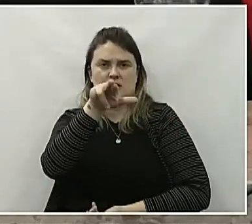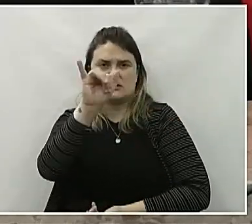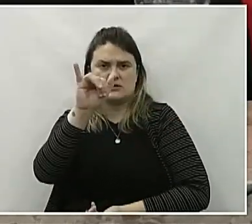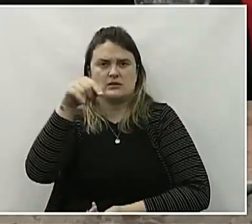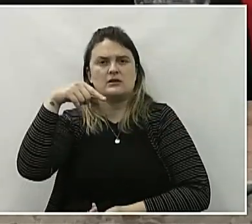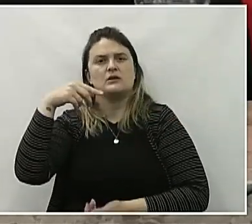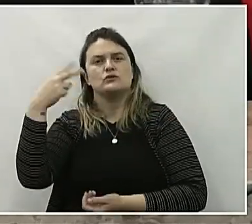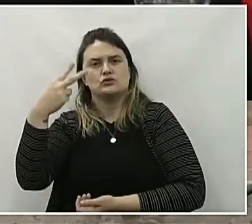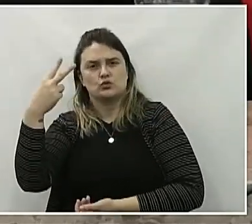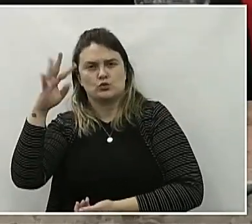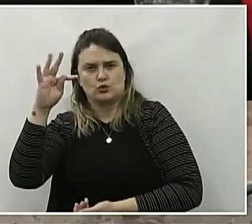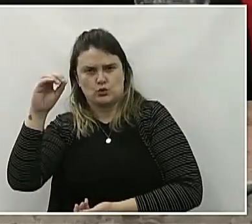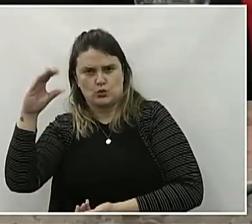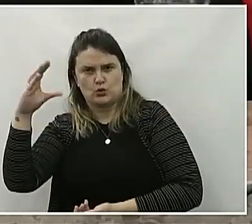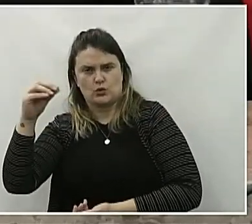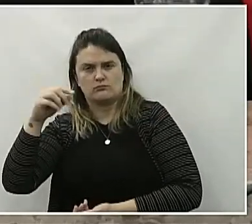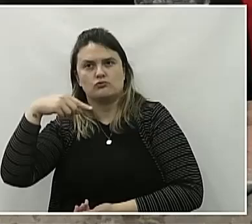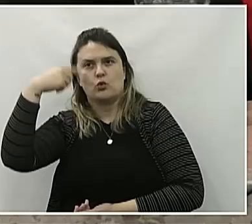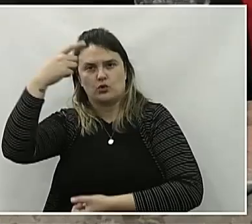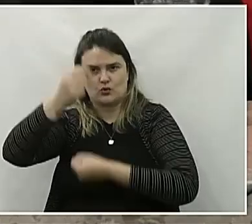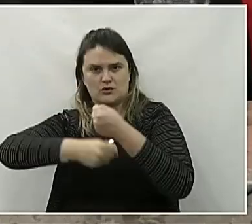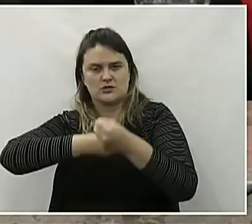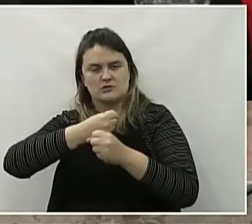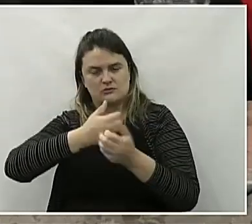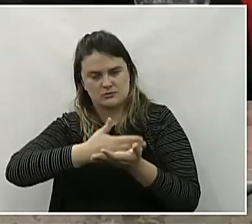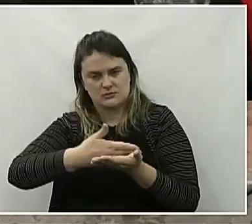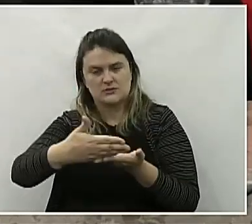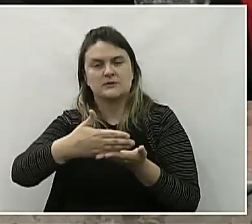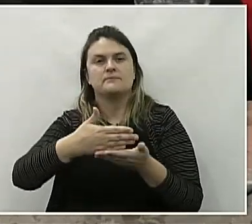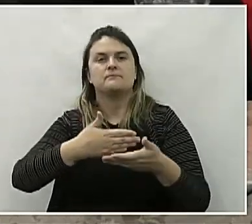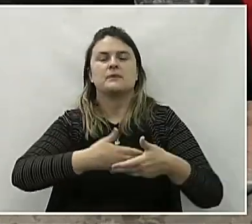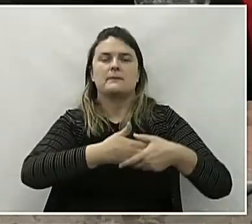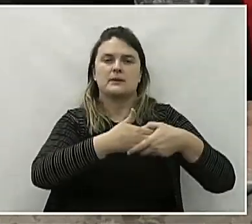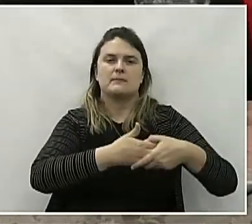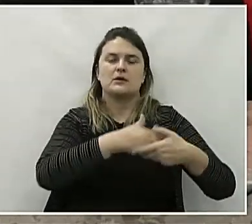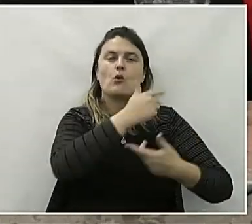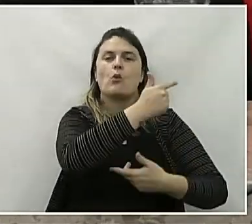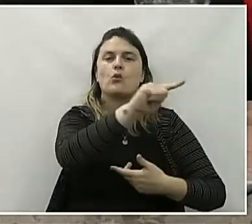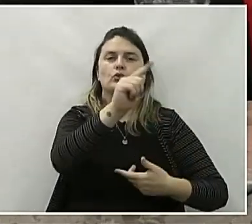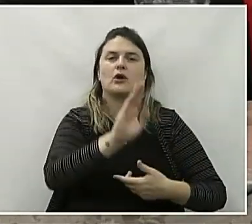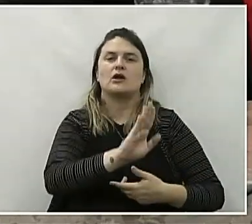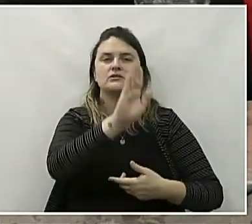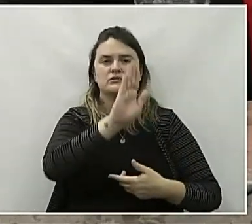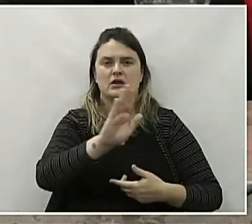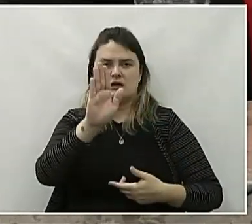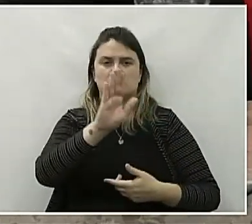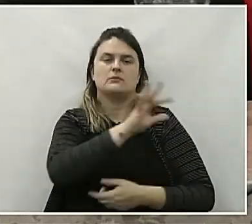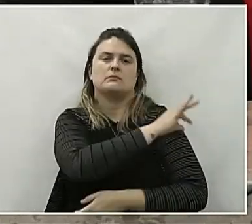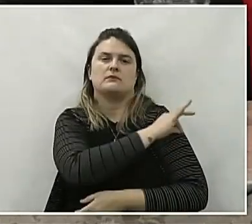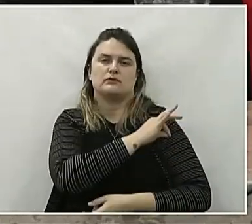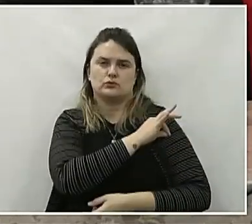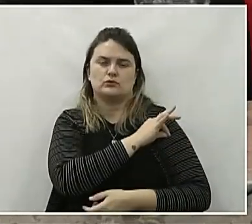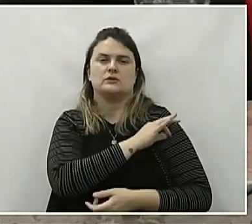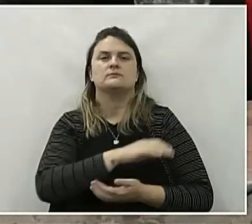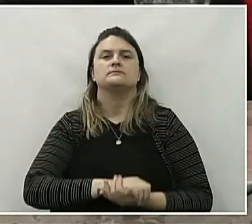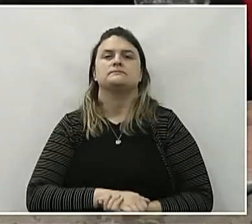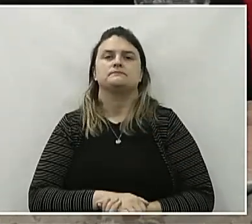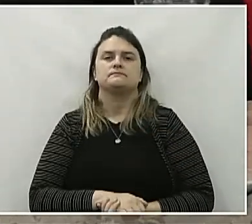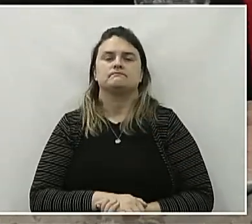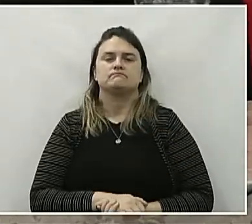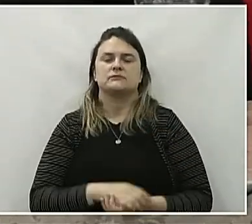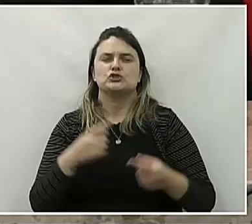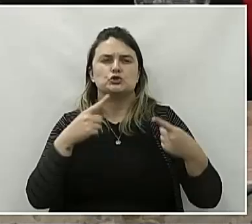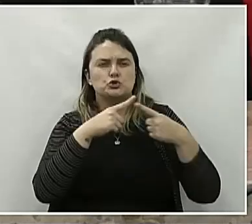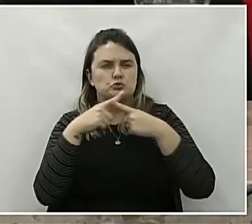primeiro de janeiro. Quero também parabenizar os outros candidatos a prefeito, que foi bem